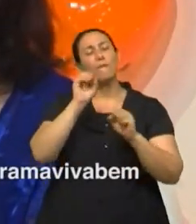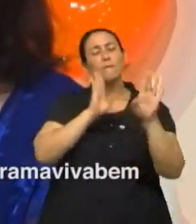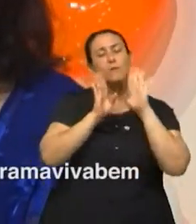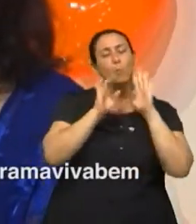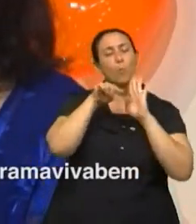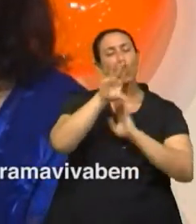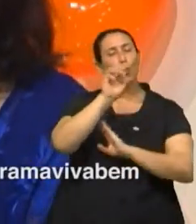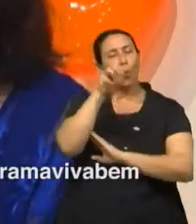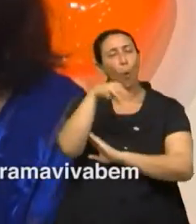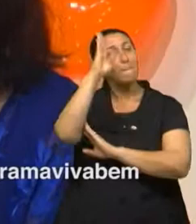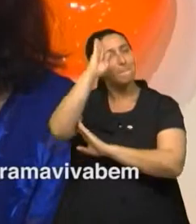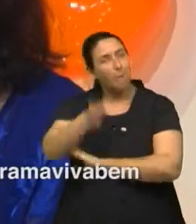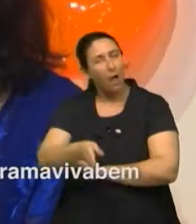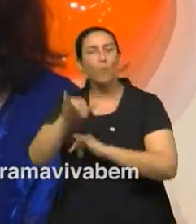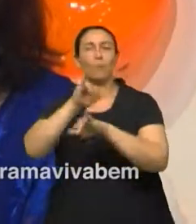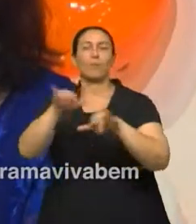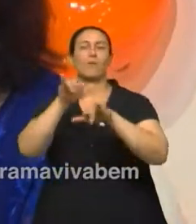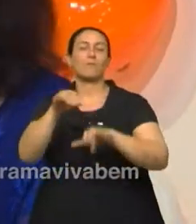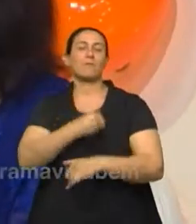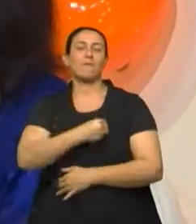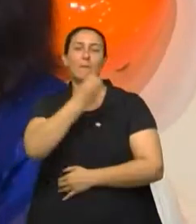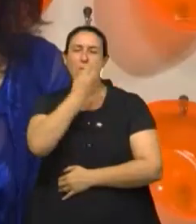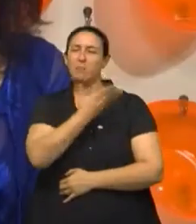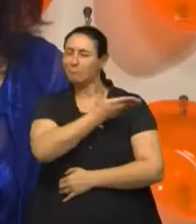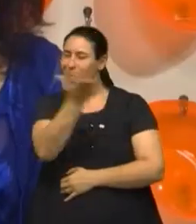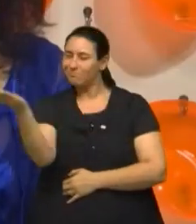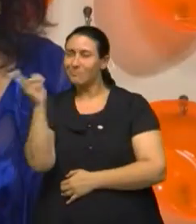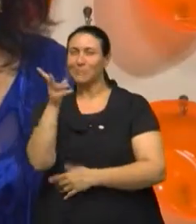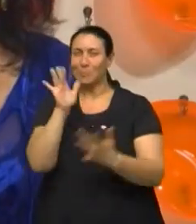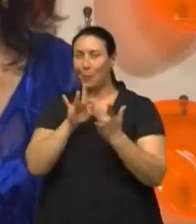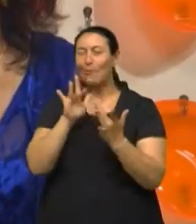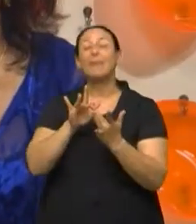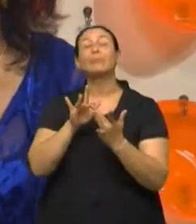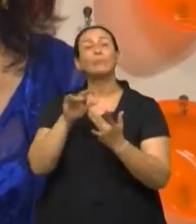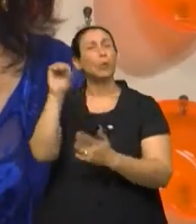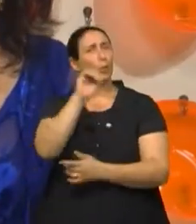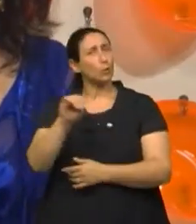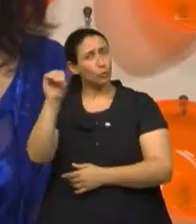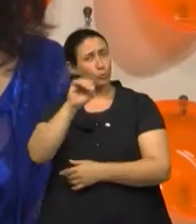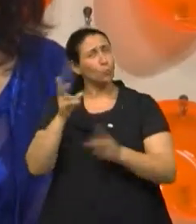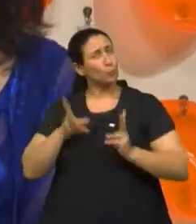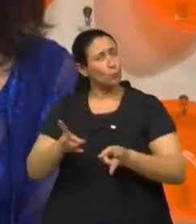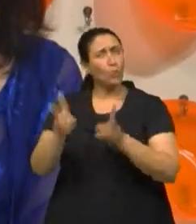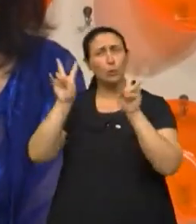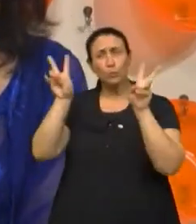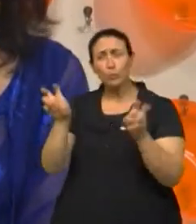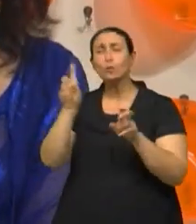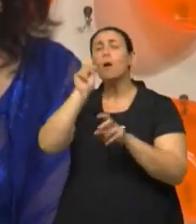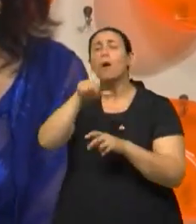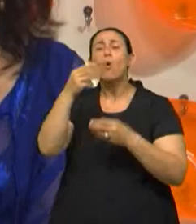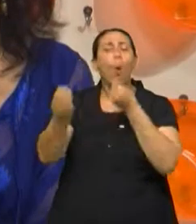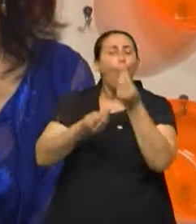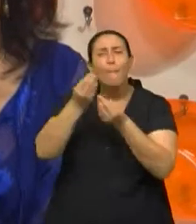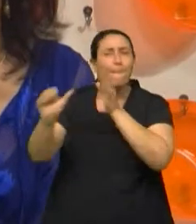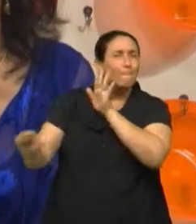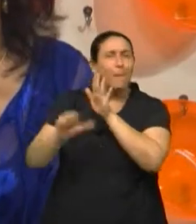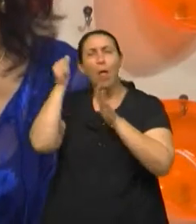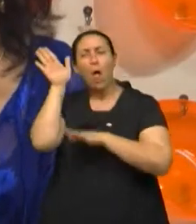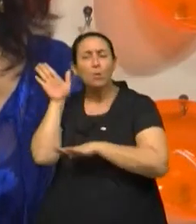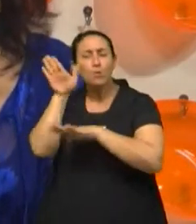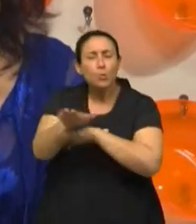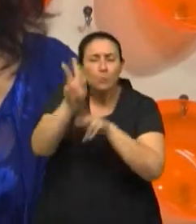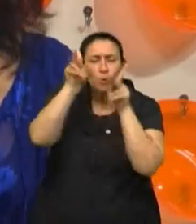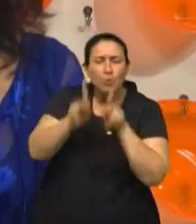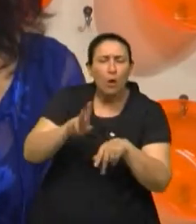Programa Viva Bem, como vocês fazem sempre, né? Nós continuamos o nosso assunto sobre primeiros socorros com a médica